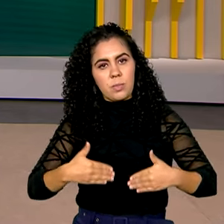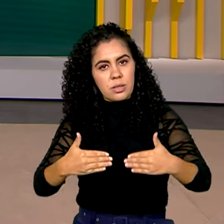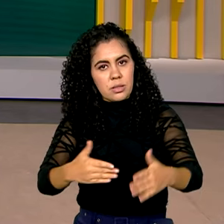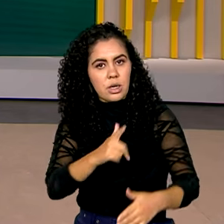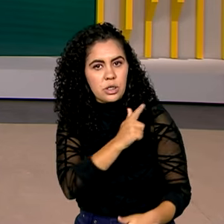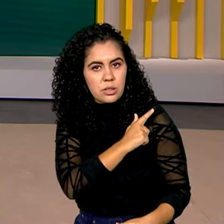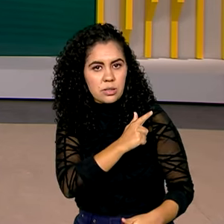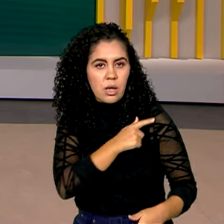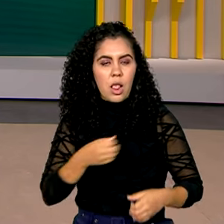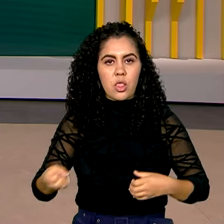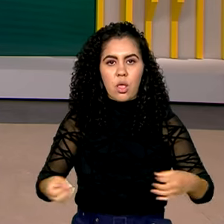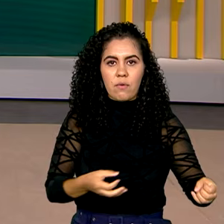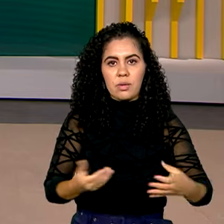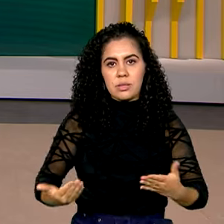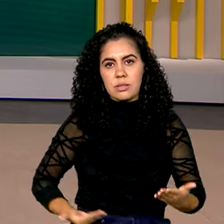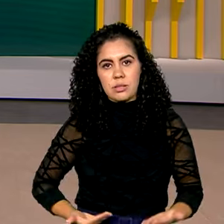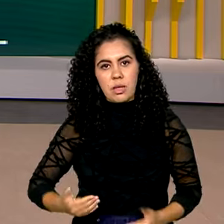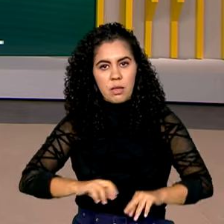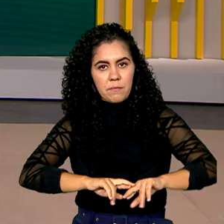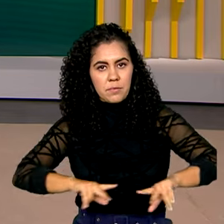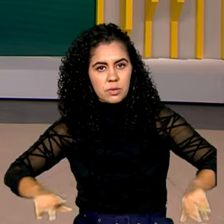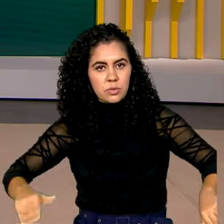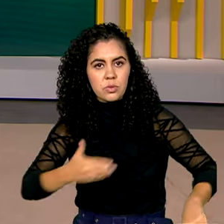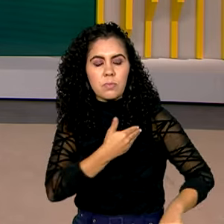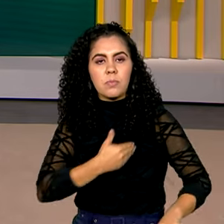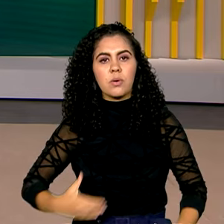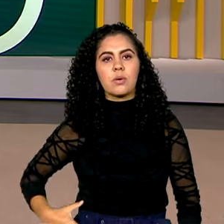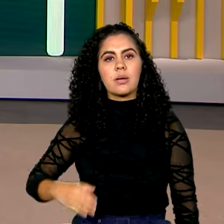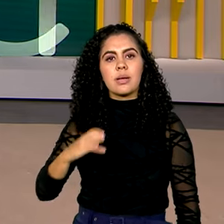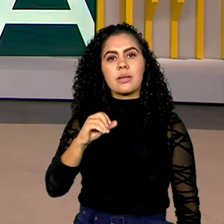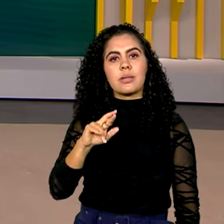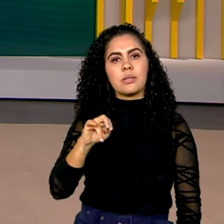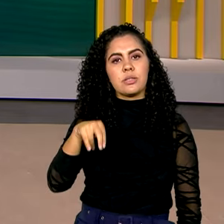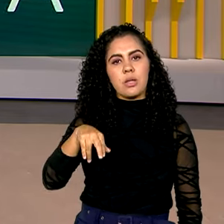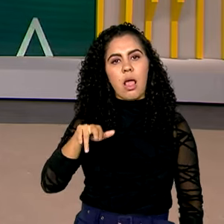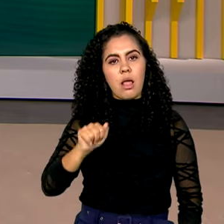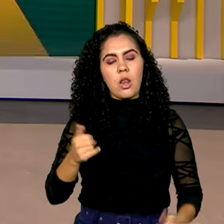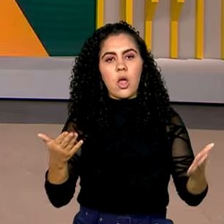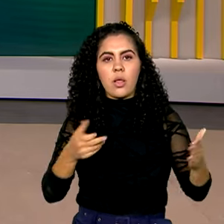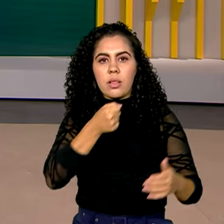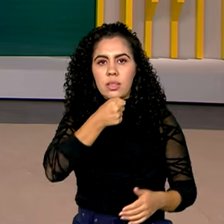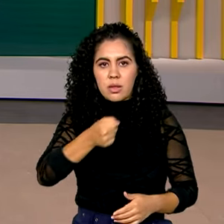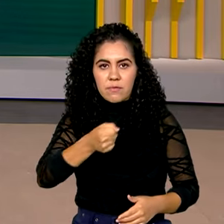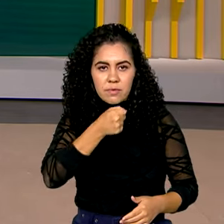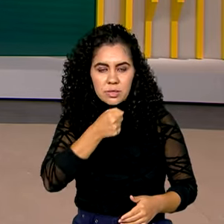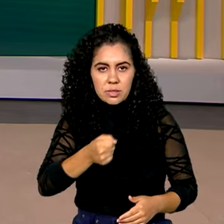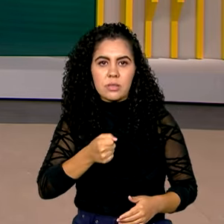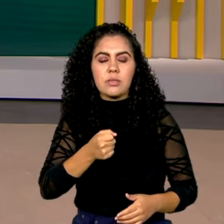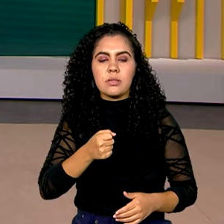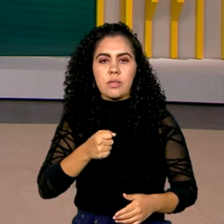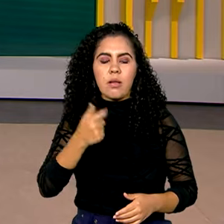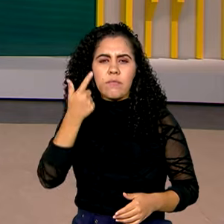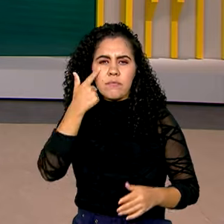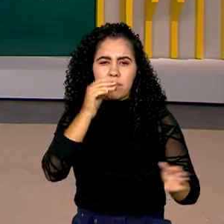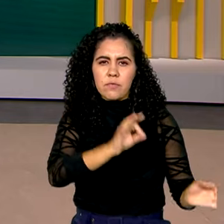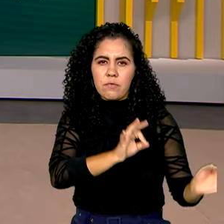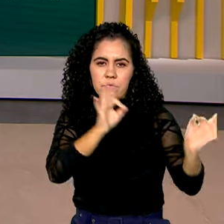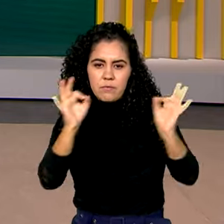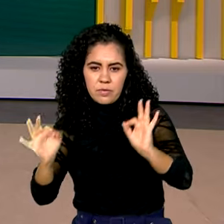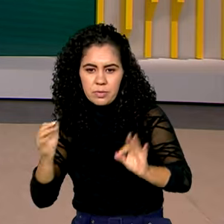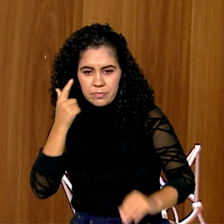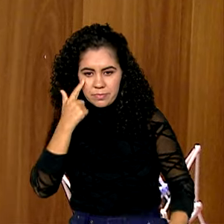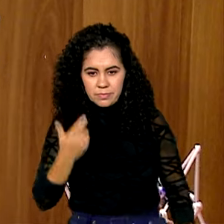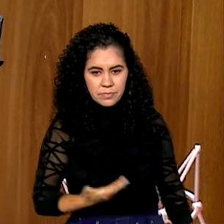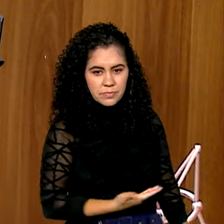Serviços Públicos, Cristina Mori, foi a entrevistada de hoje do programa A Voz do Brasil. Veja aqui um trecho dessa entrevista.